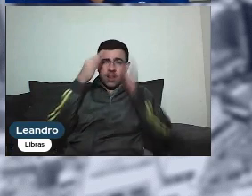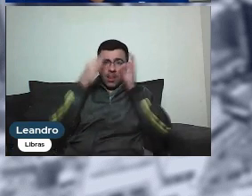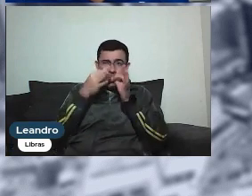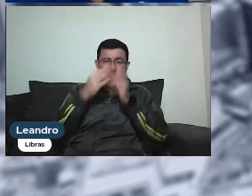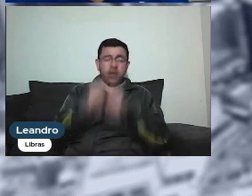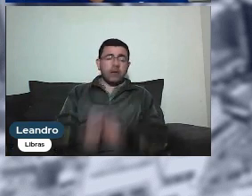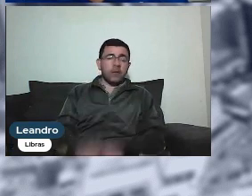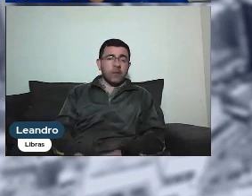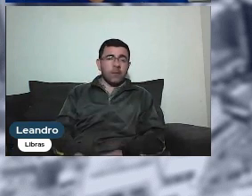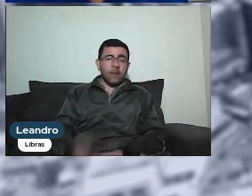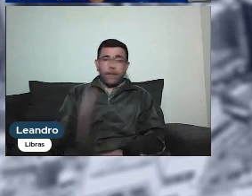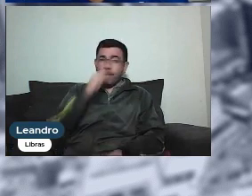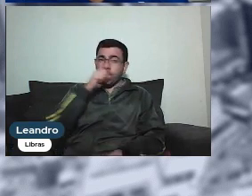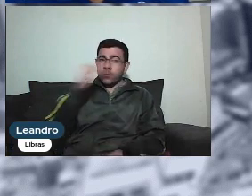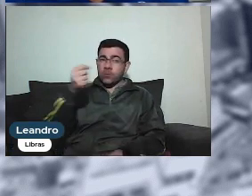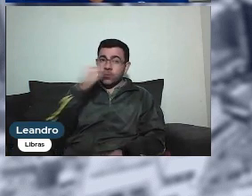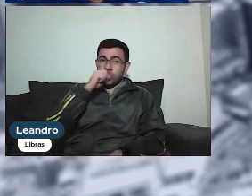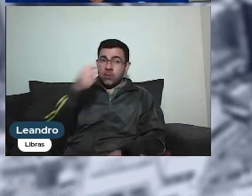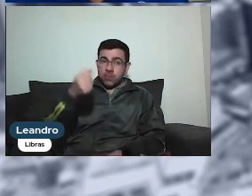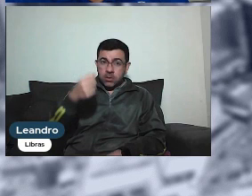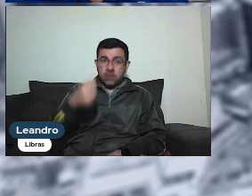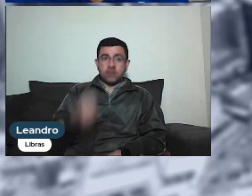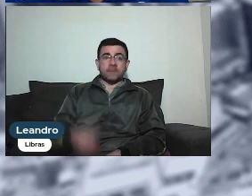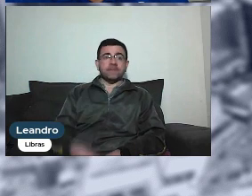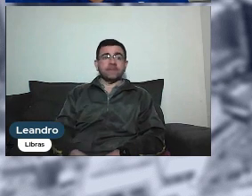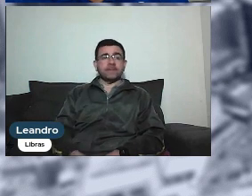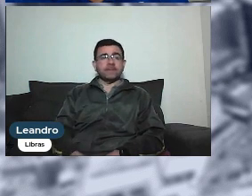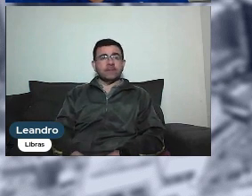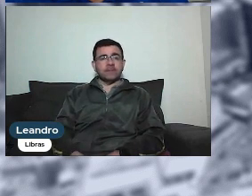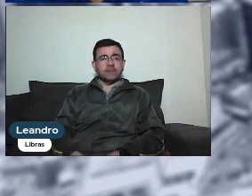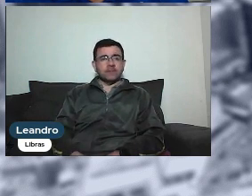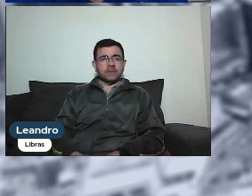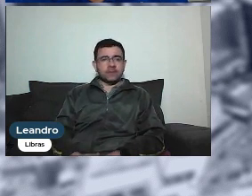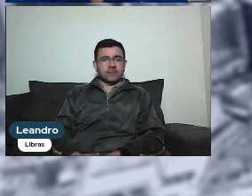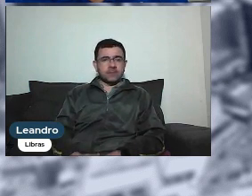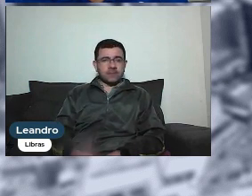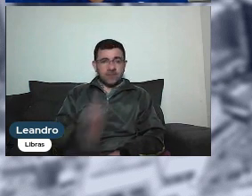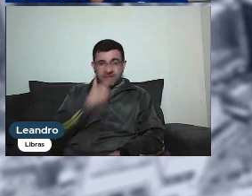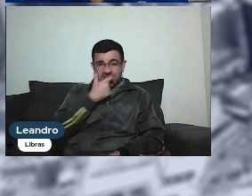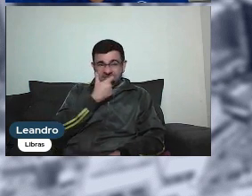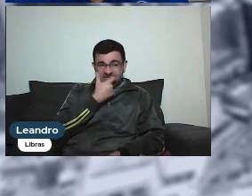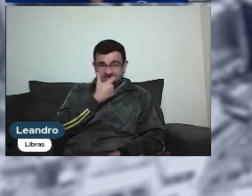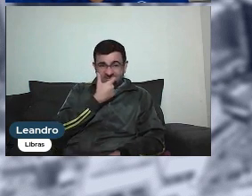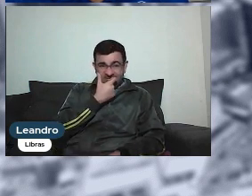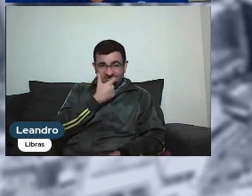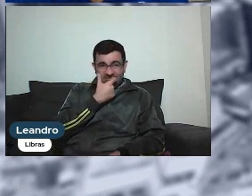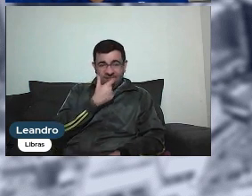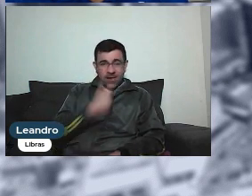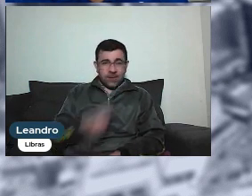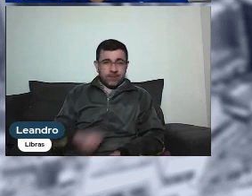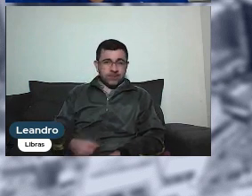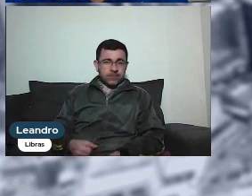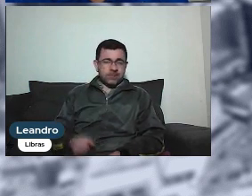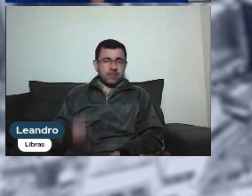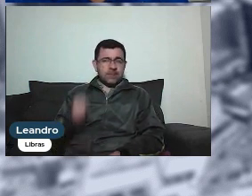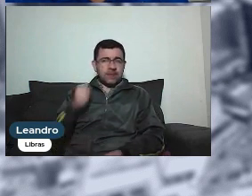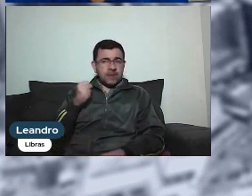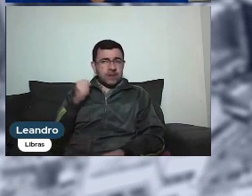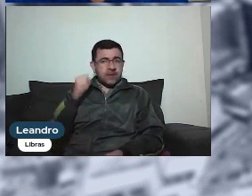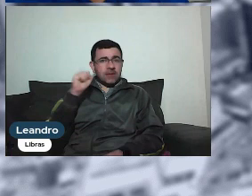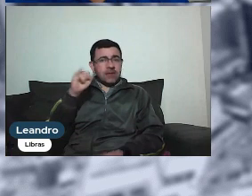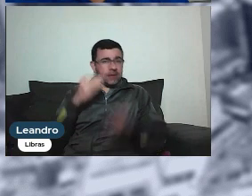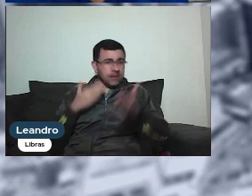das minhas pesquisas, e eu queria deixar mais uma coisa clara, que mesmo sendo aprovado, porque nenhum